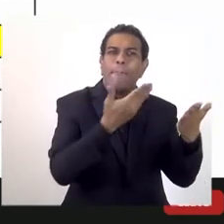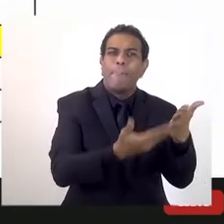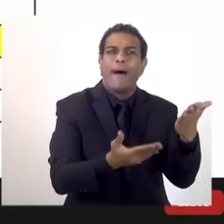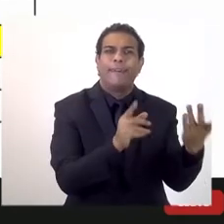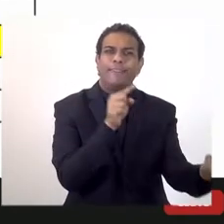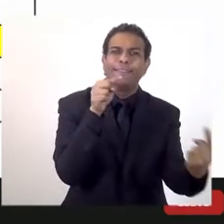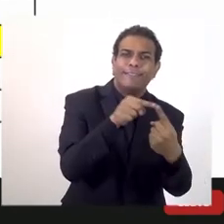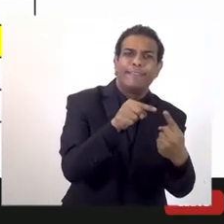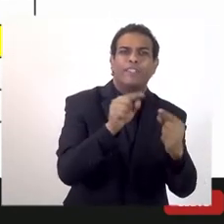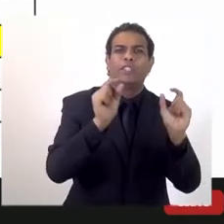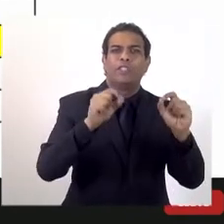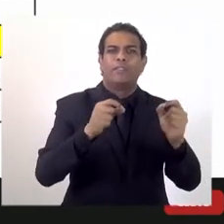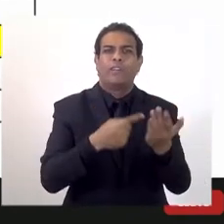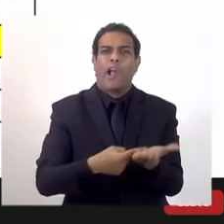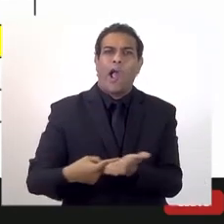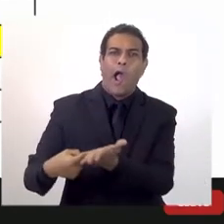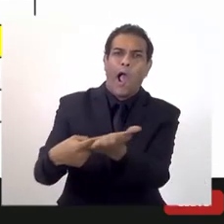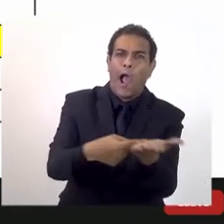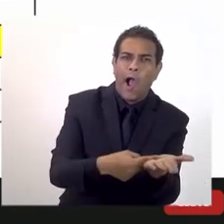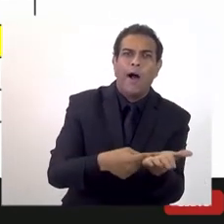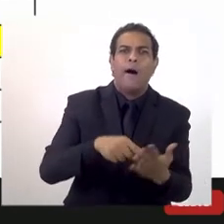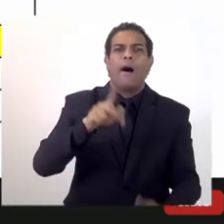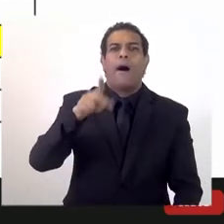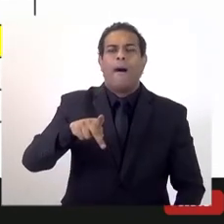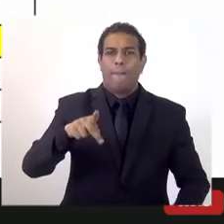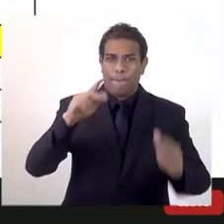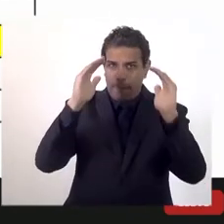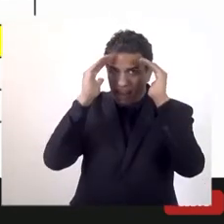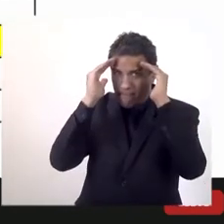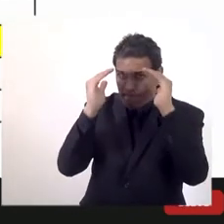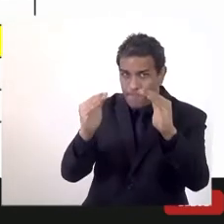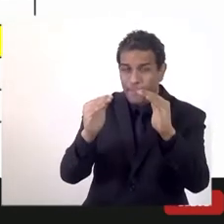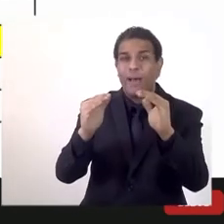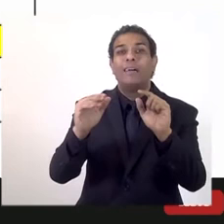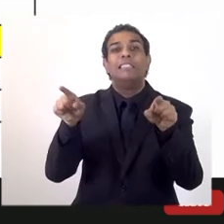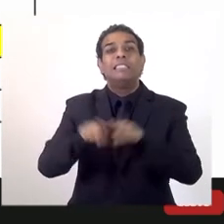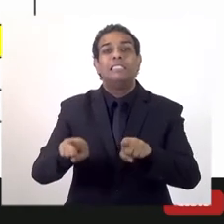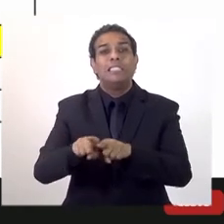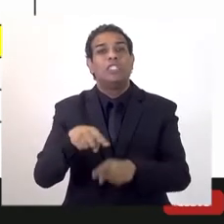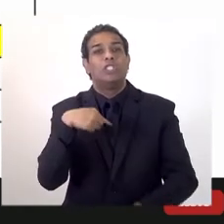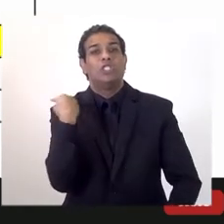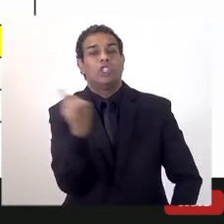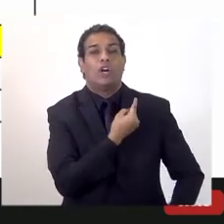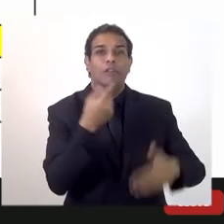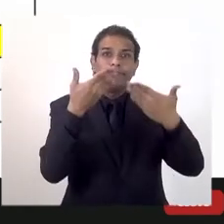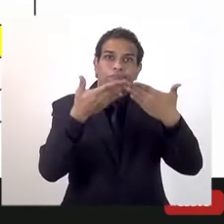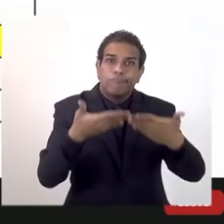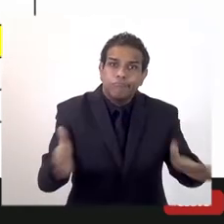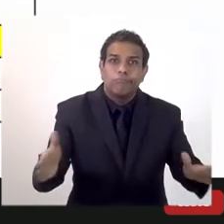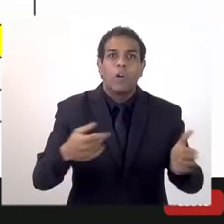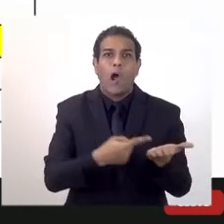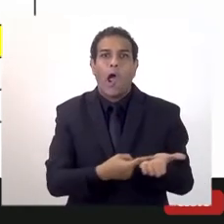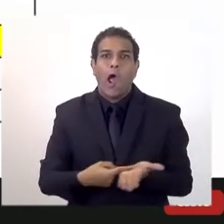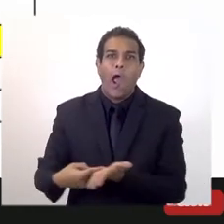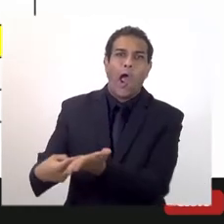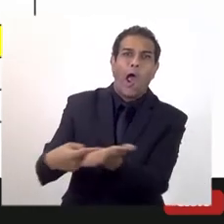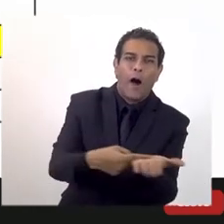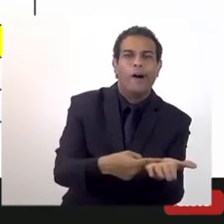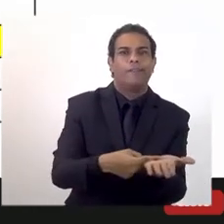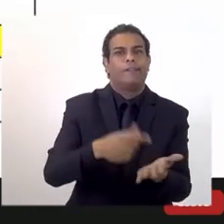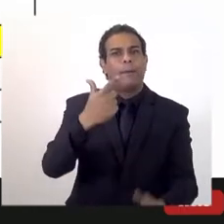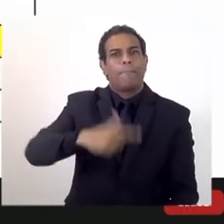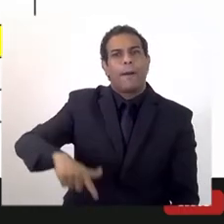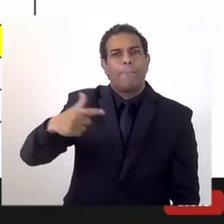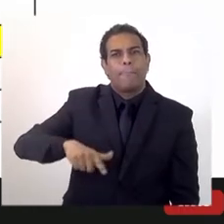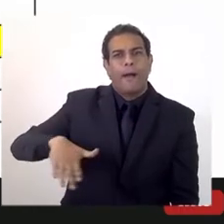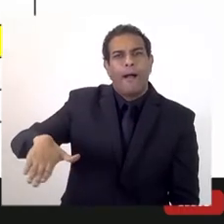precisa estar negociando com ela, respeitar ela como empresa, mas a gente precisa estar ampliando, negociando com o IBP para